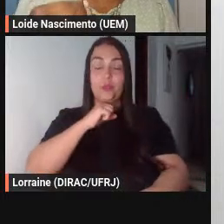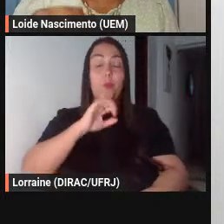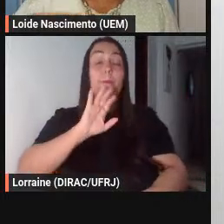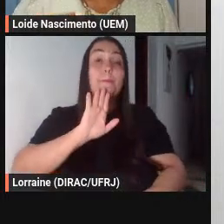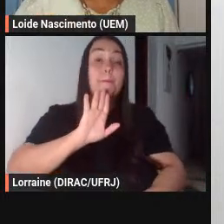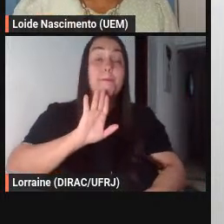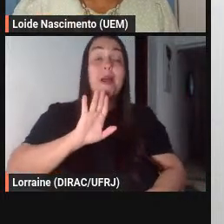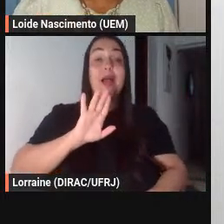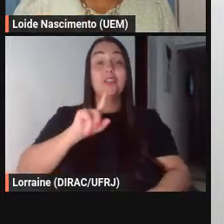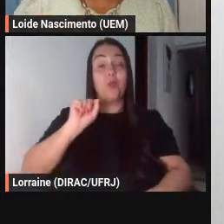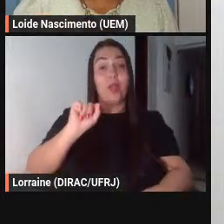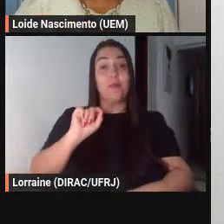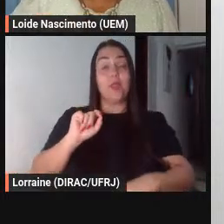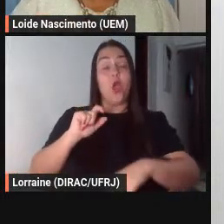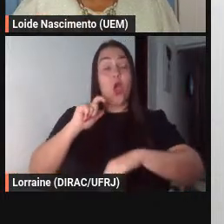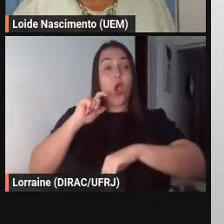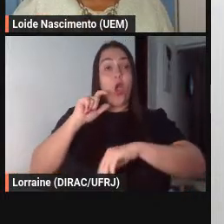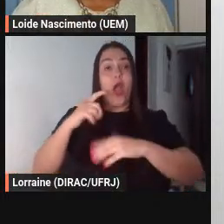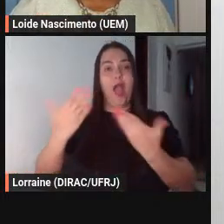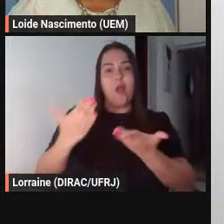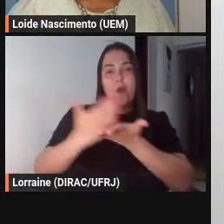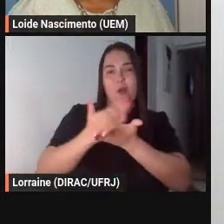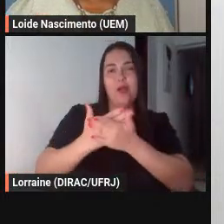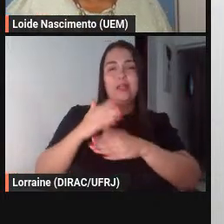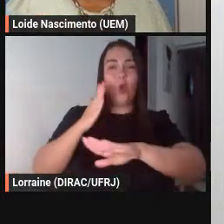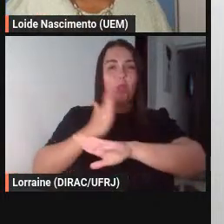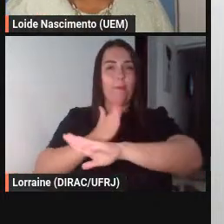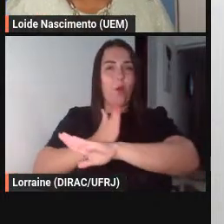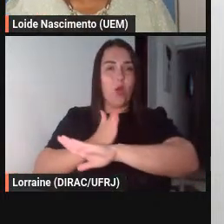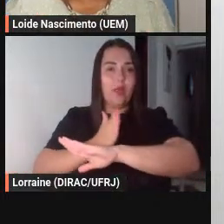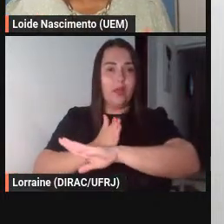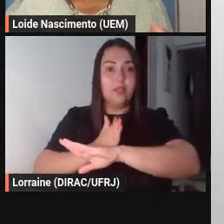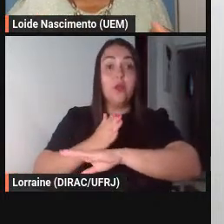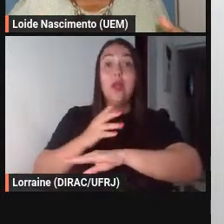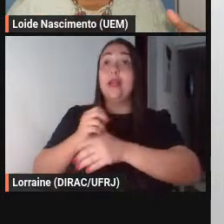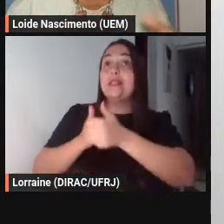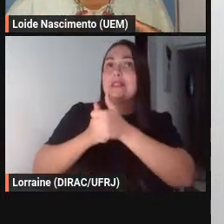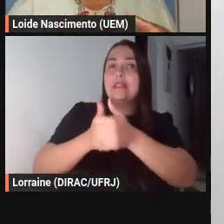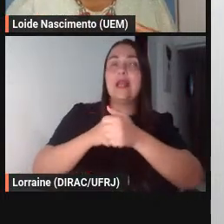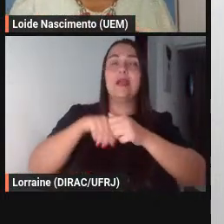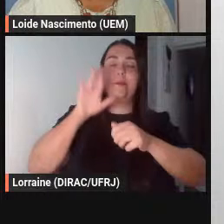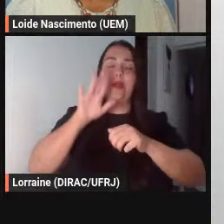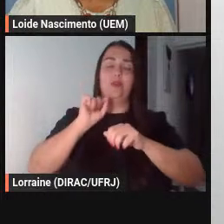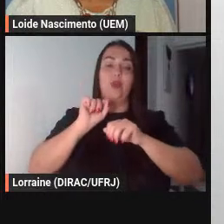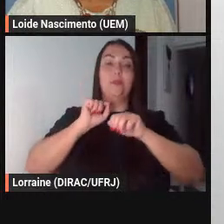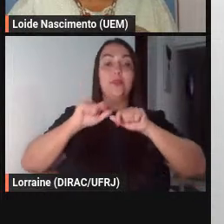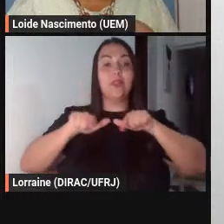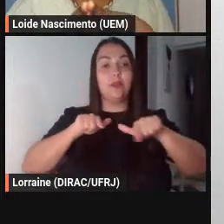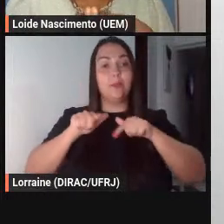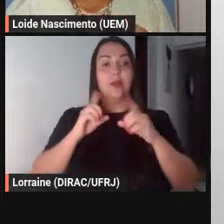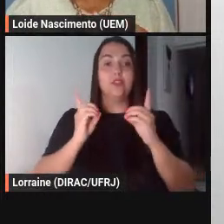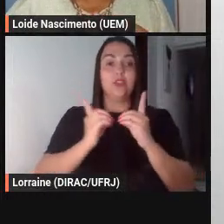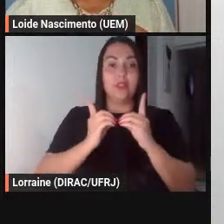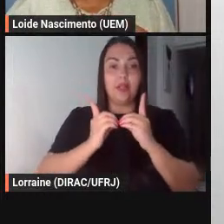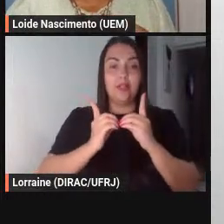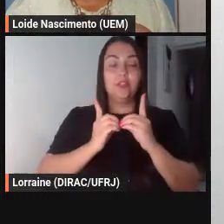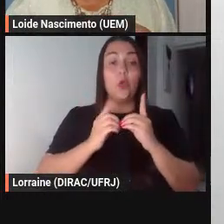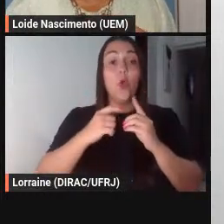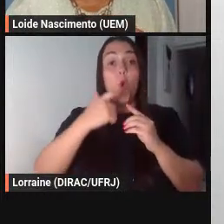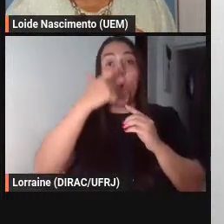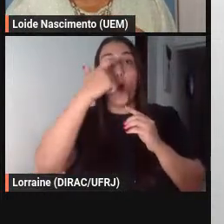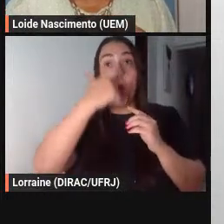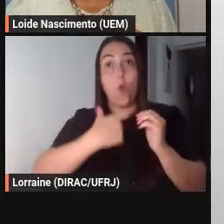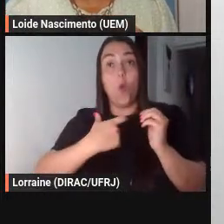contemporaneidade né agora já partindo para o trabalho didático né já que além de professora